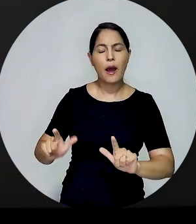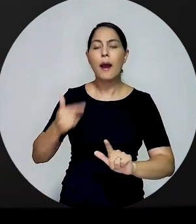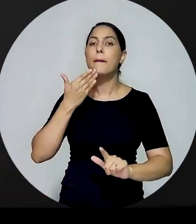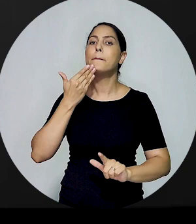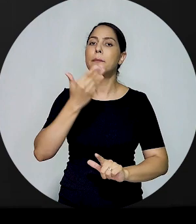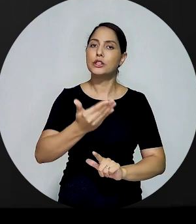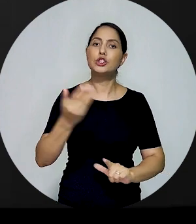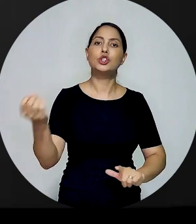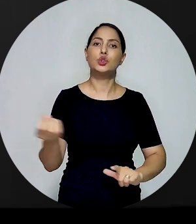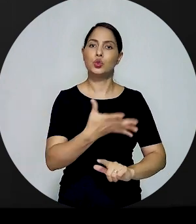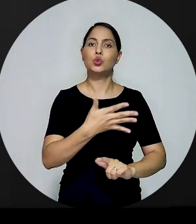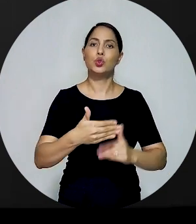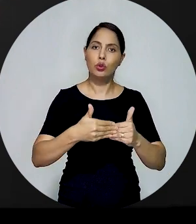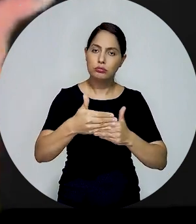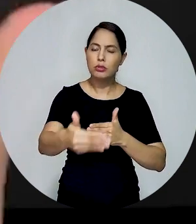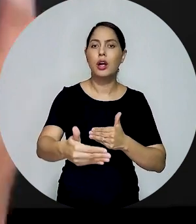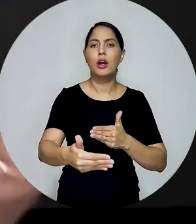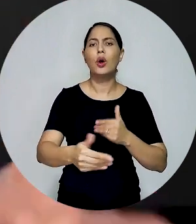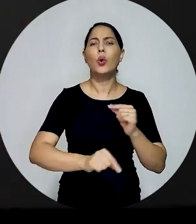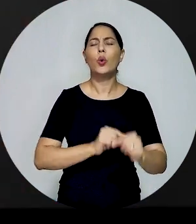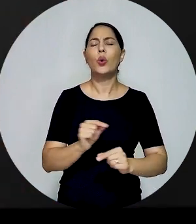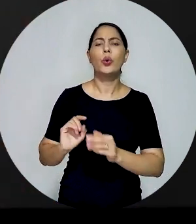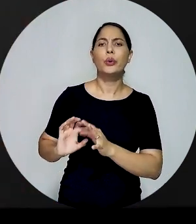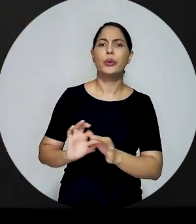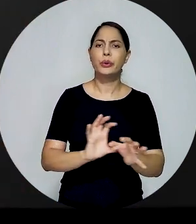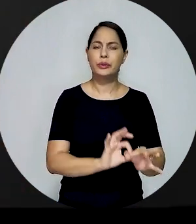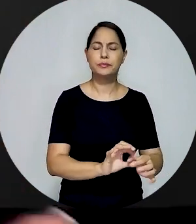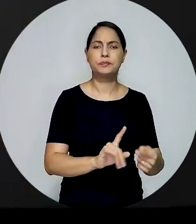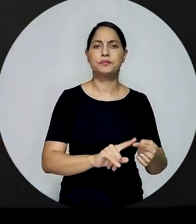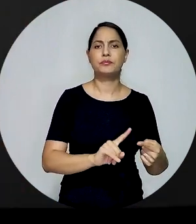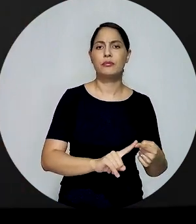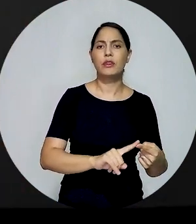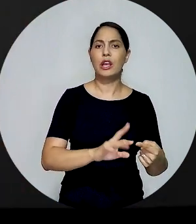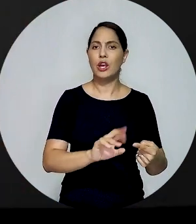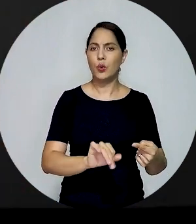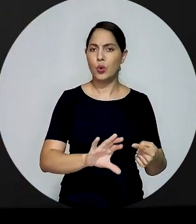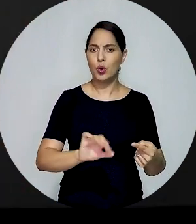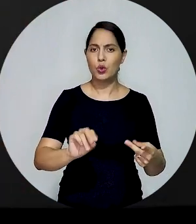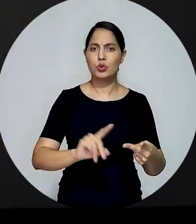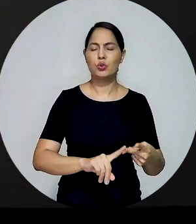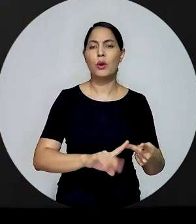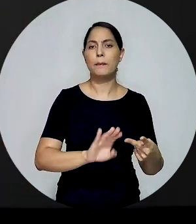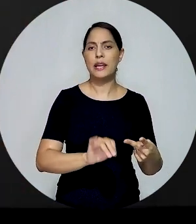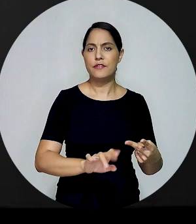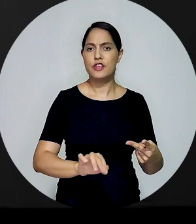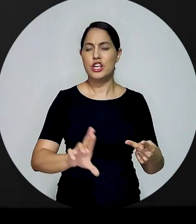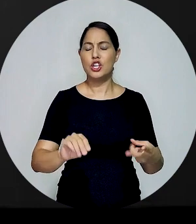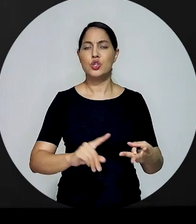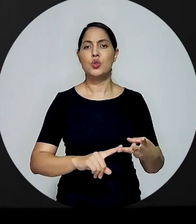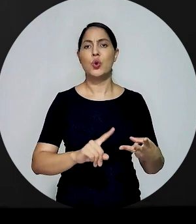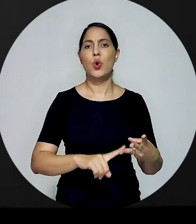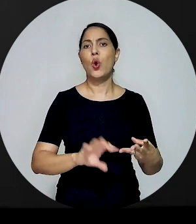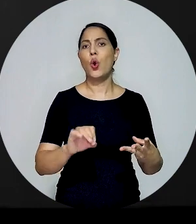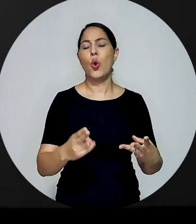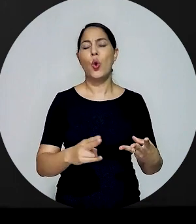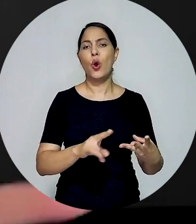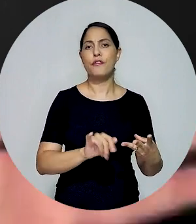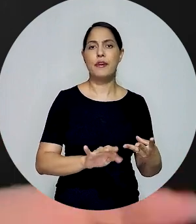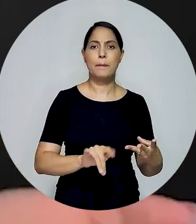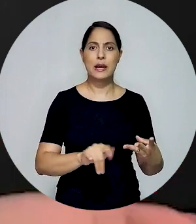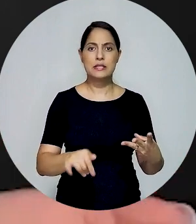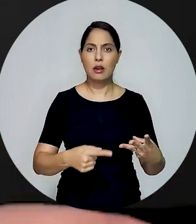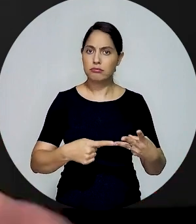as telas, pedir a prorrogação de um prazo de protocolo de recurso, de prorrogação de benefício, por exemplo, ou até